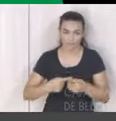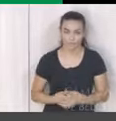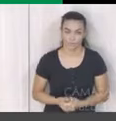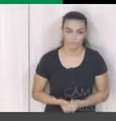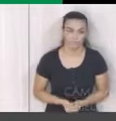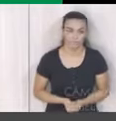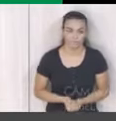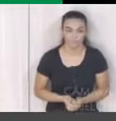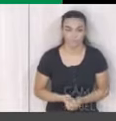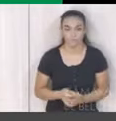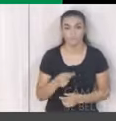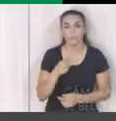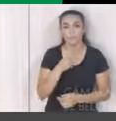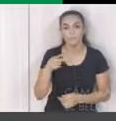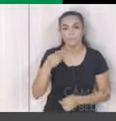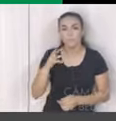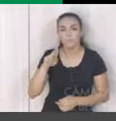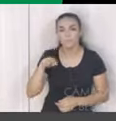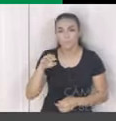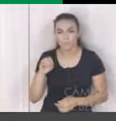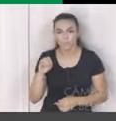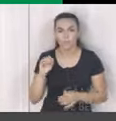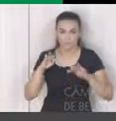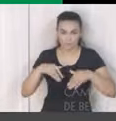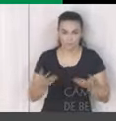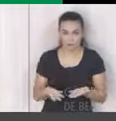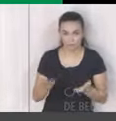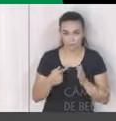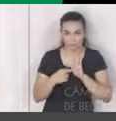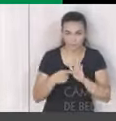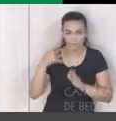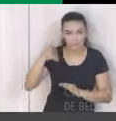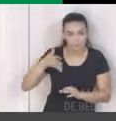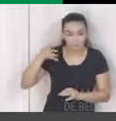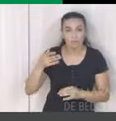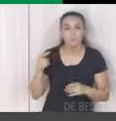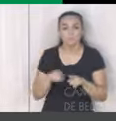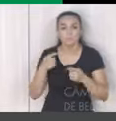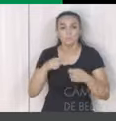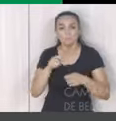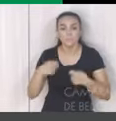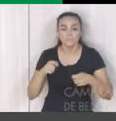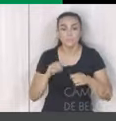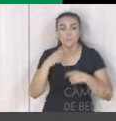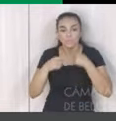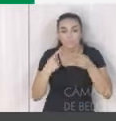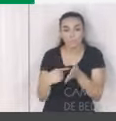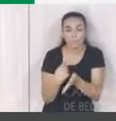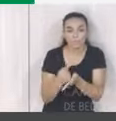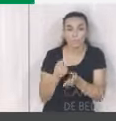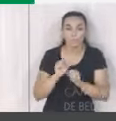presidente Bruno Miranda encerro aqui a apresentação e ficamos à disposição para tirar qualquer dúvida